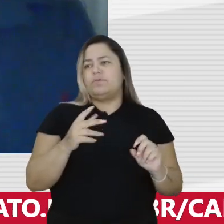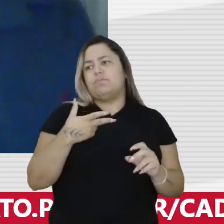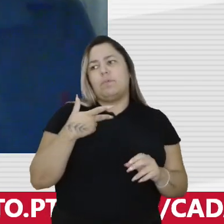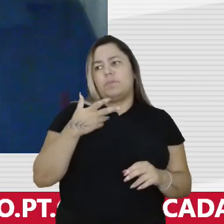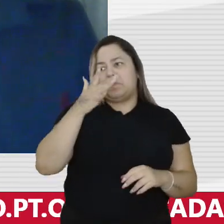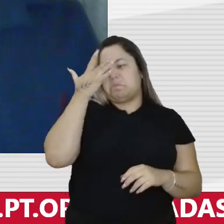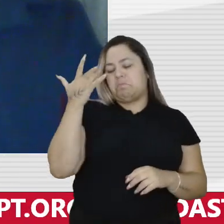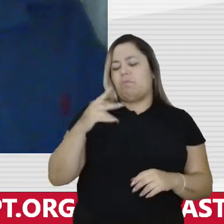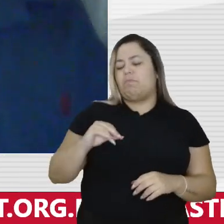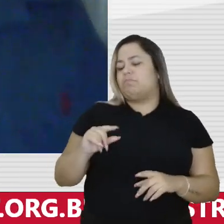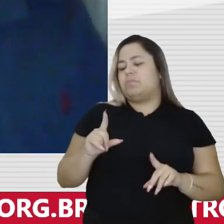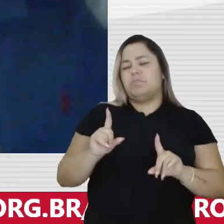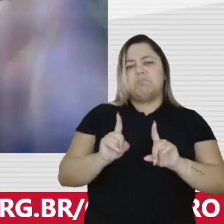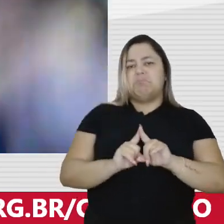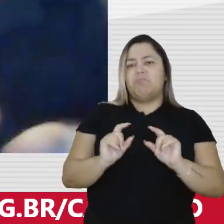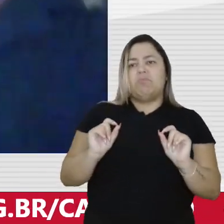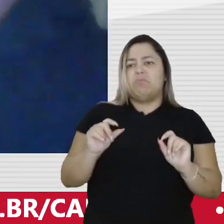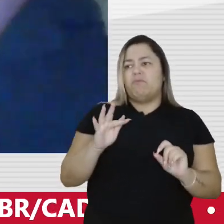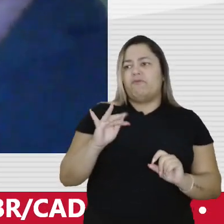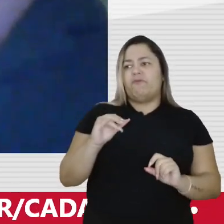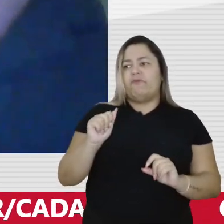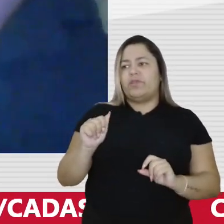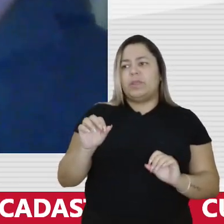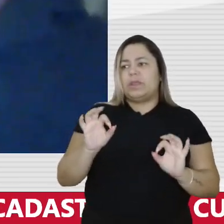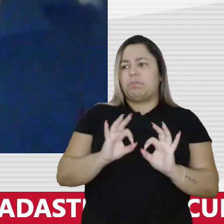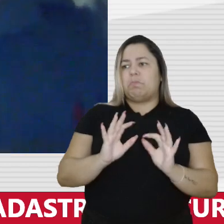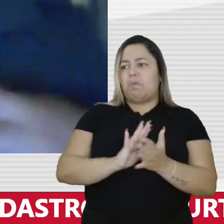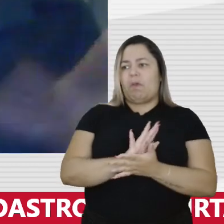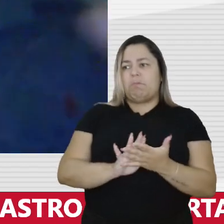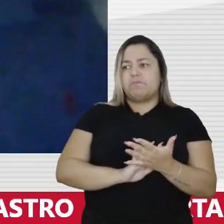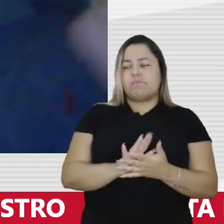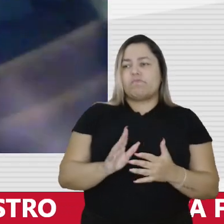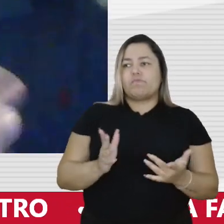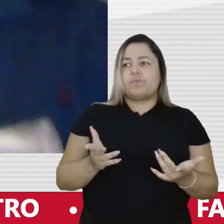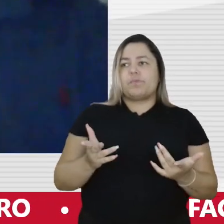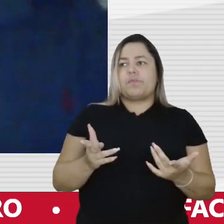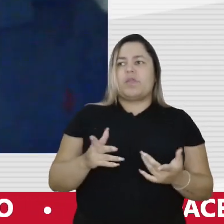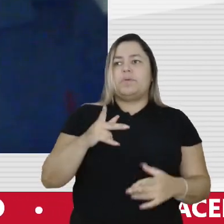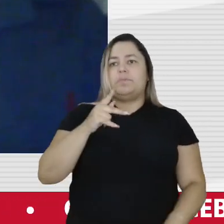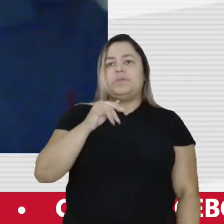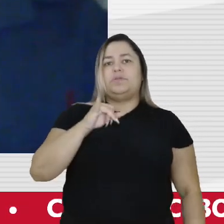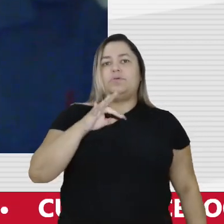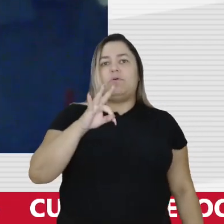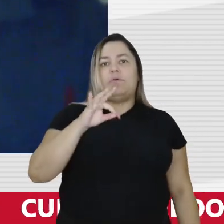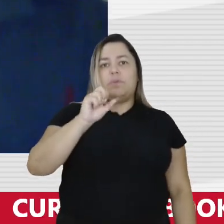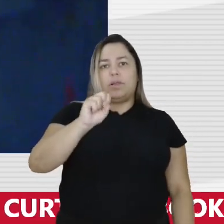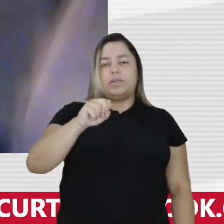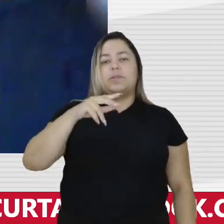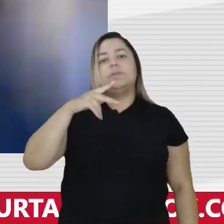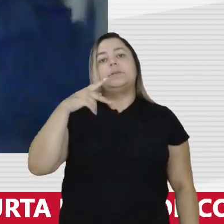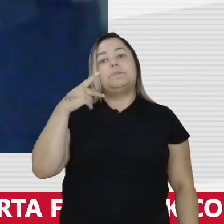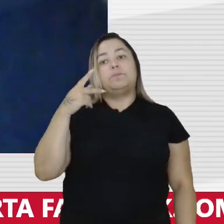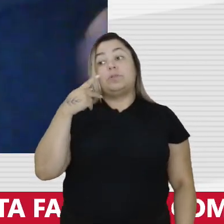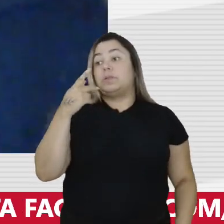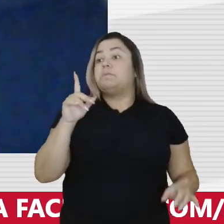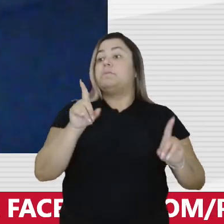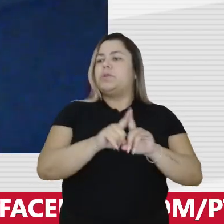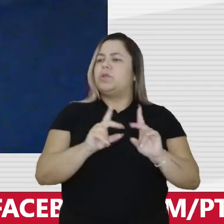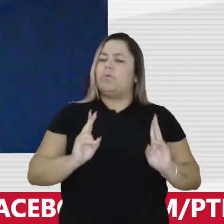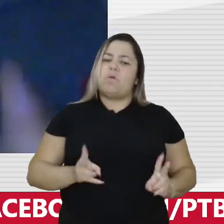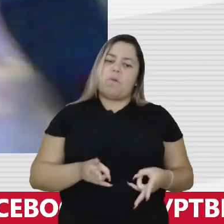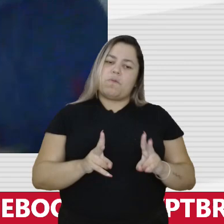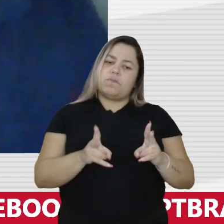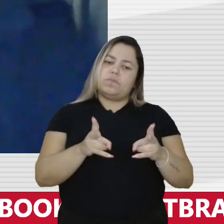ficam. Existem determinados pisciopatas da política que continuam.